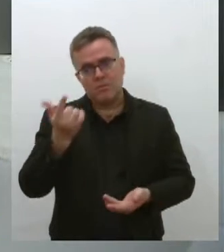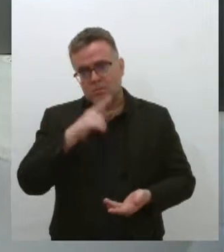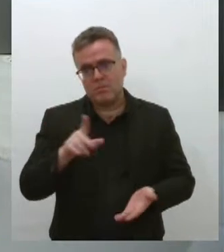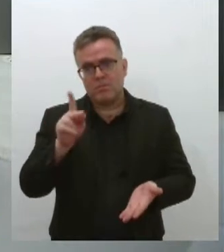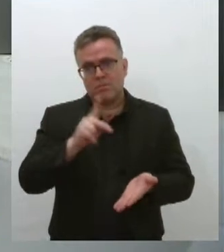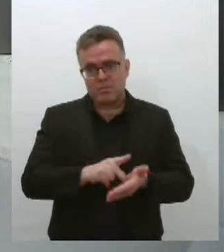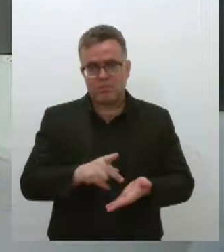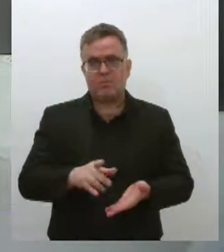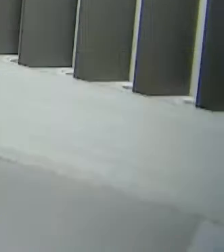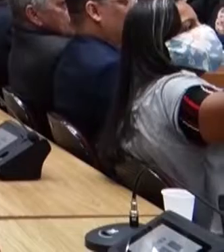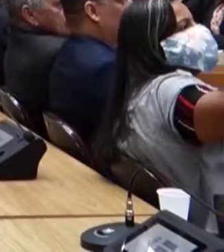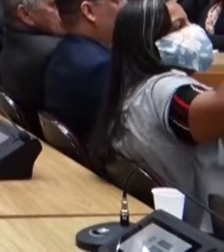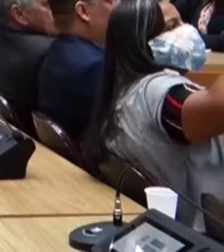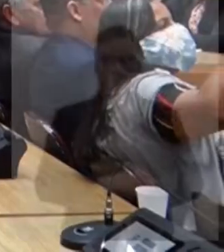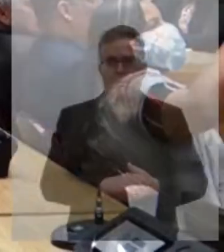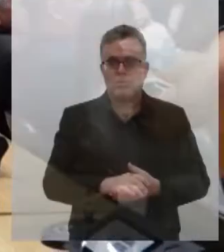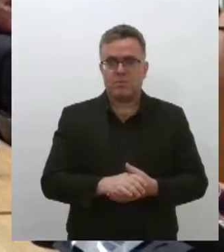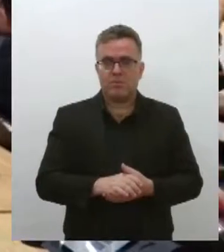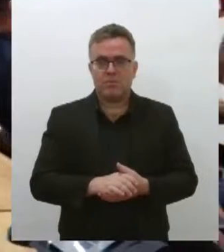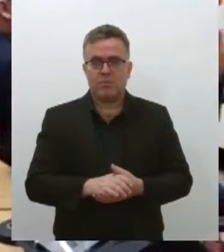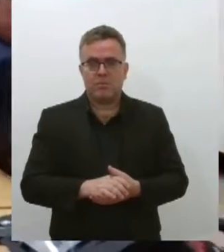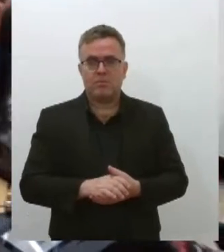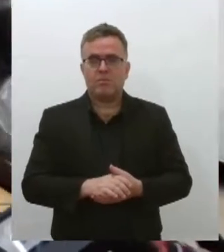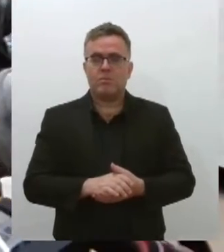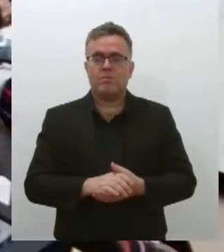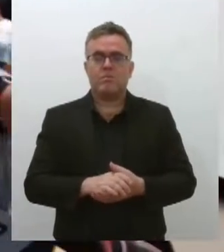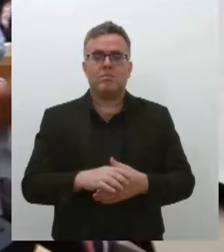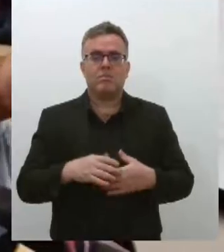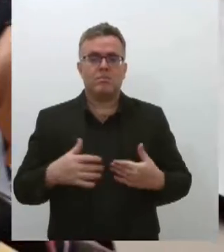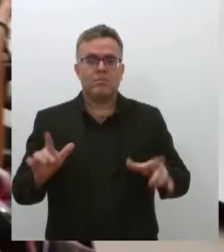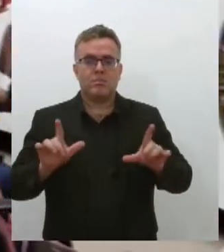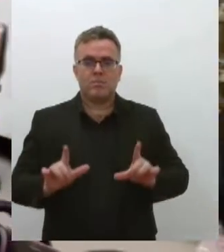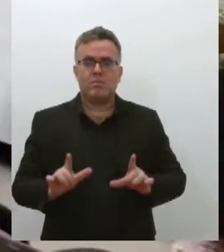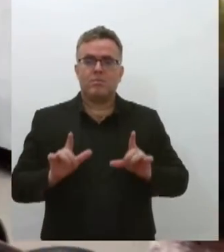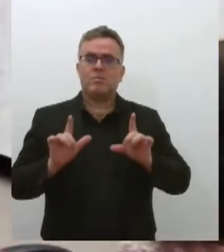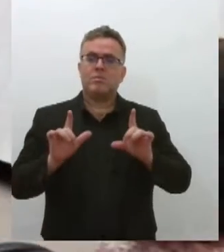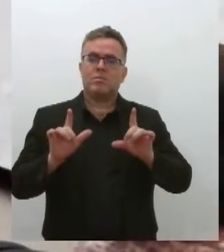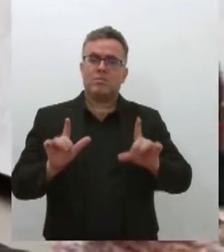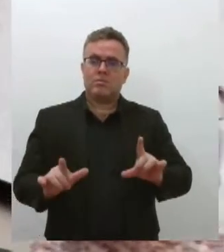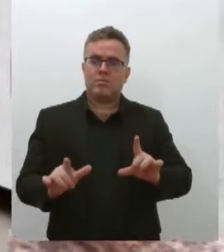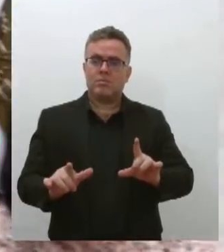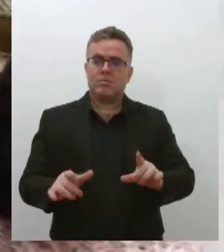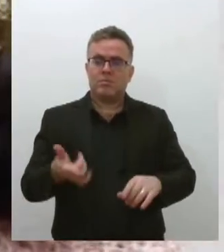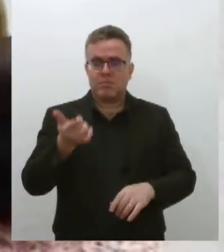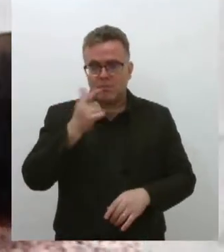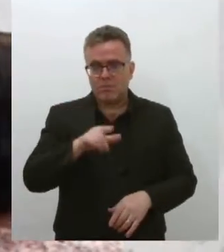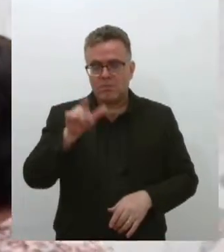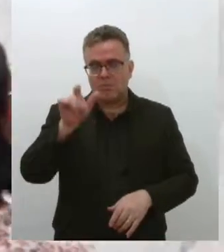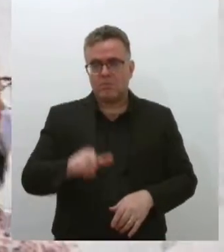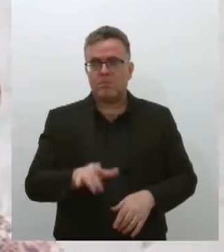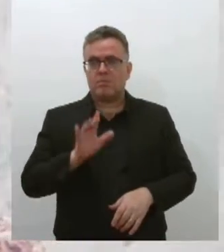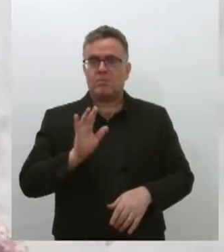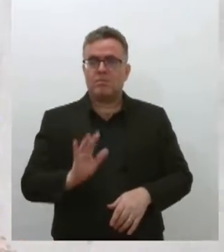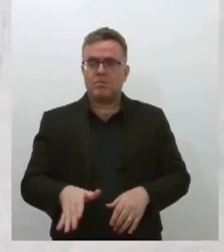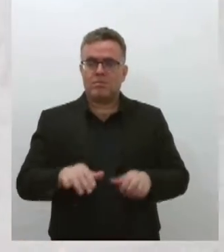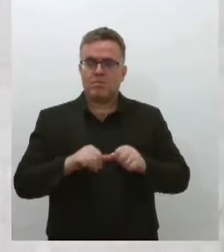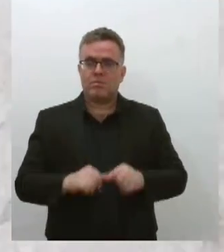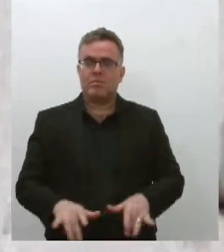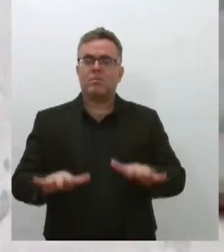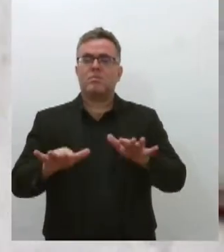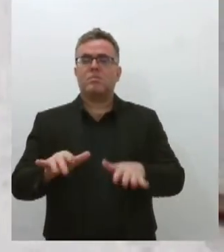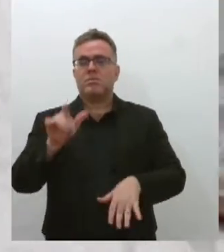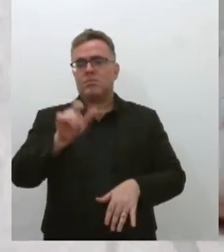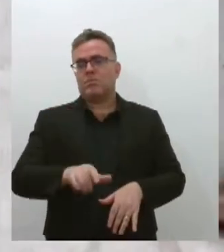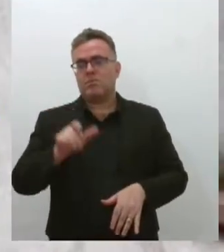Casa do Povo. O título de cidadania concedido pela Alese é destinado a personalidades e